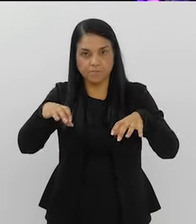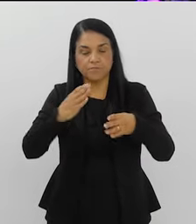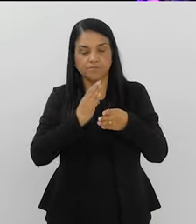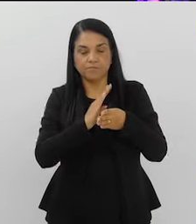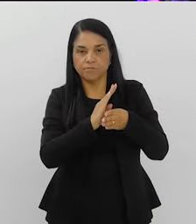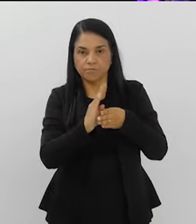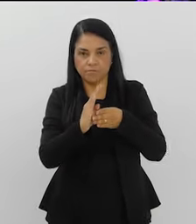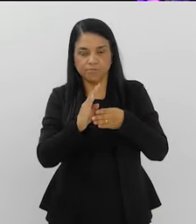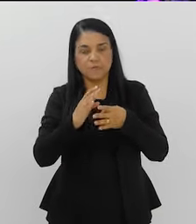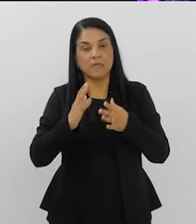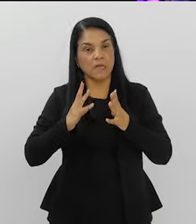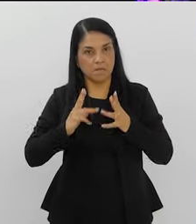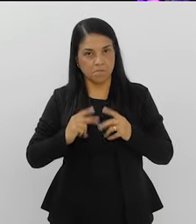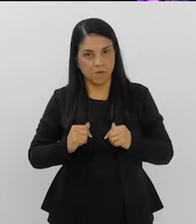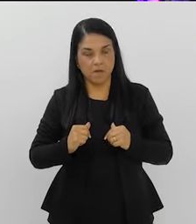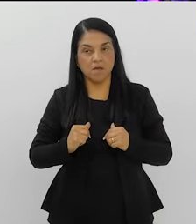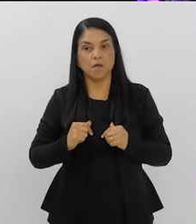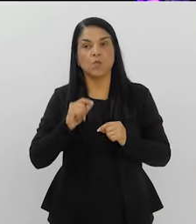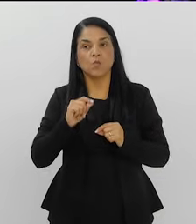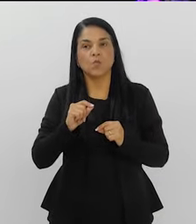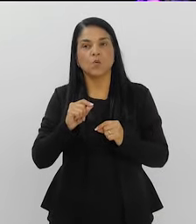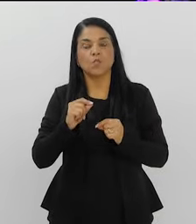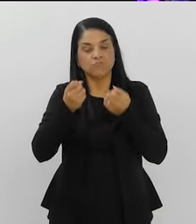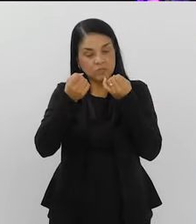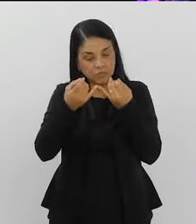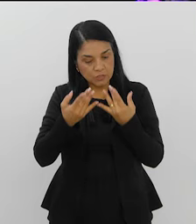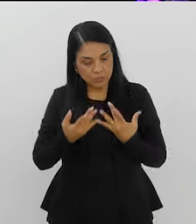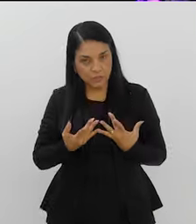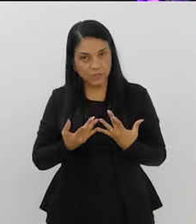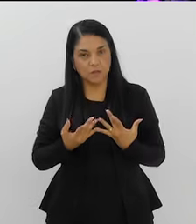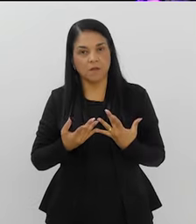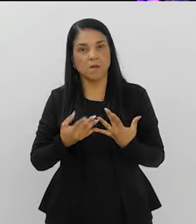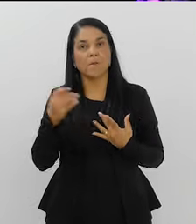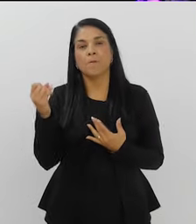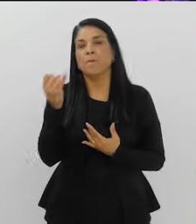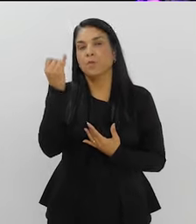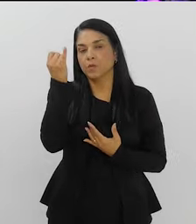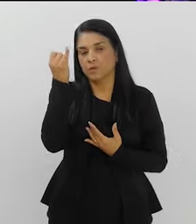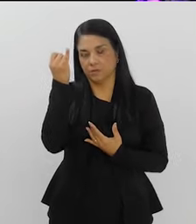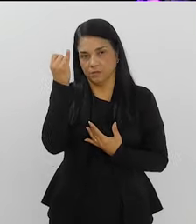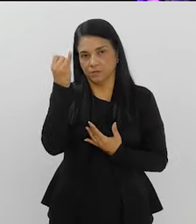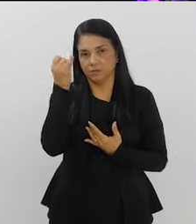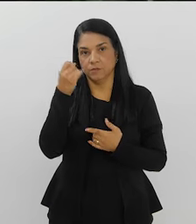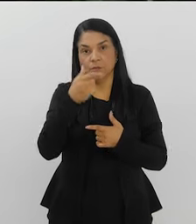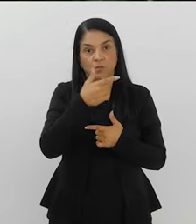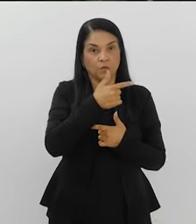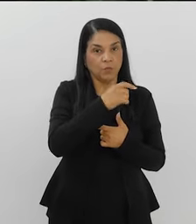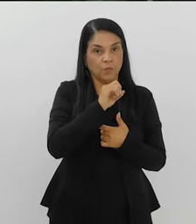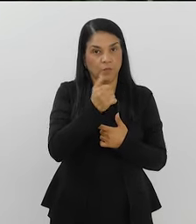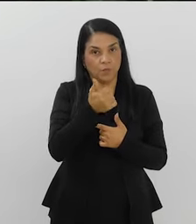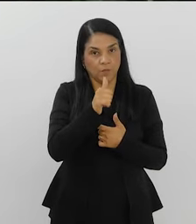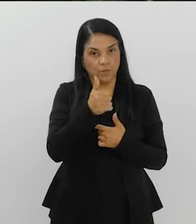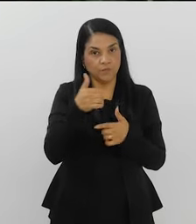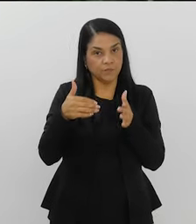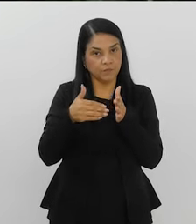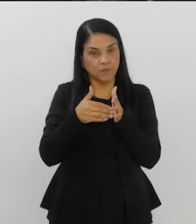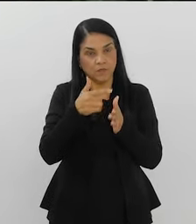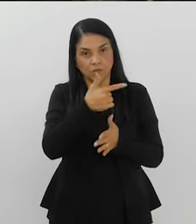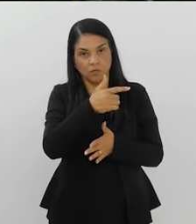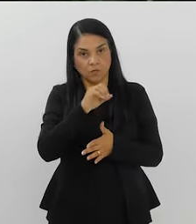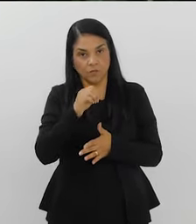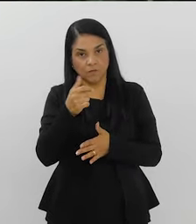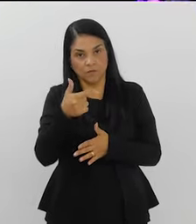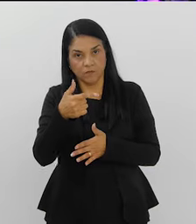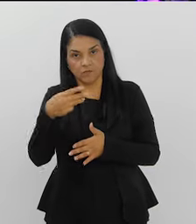Mas o que eu gostaria de dizer sobre isso, o que é importante sobre isso? Que desde 2011 até 2023, fala sobre uma janela temporal que não é